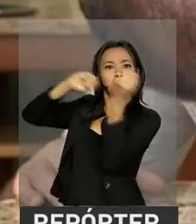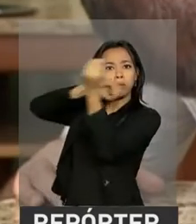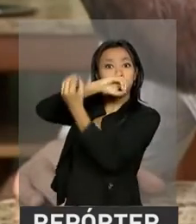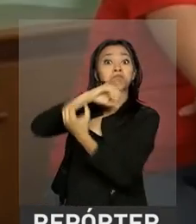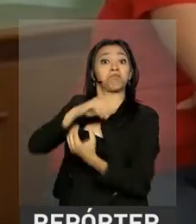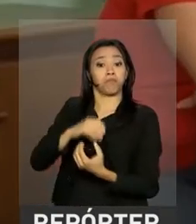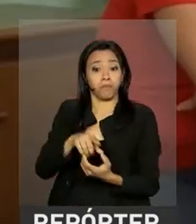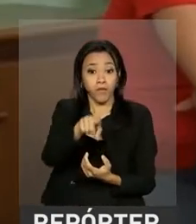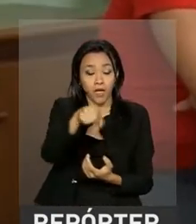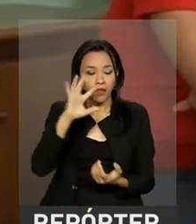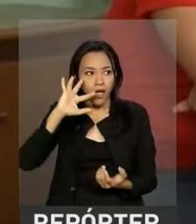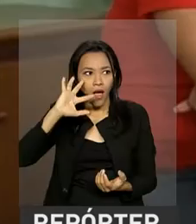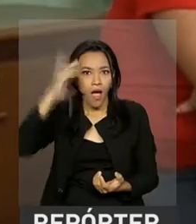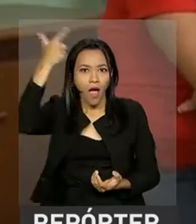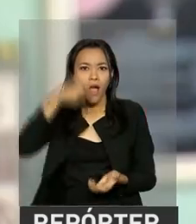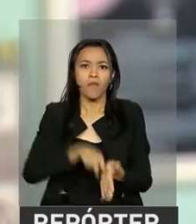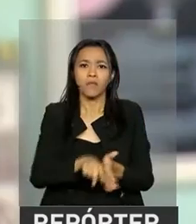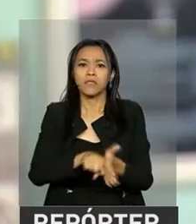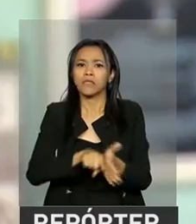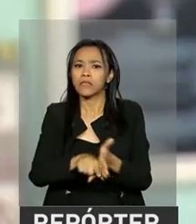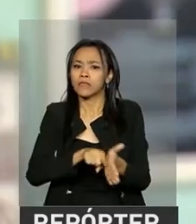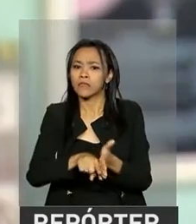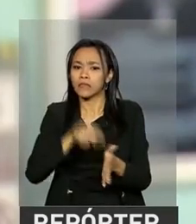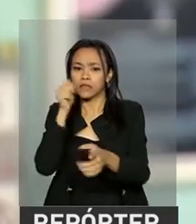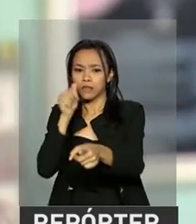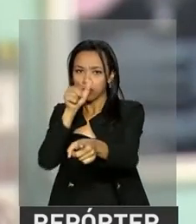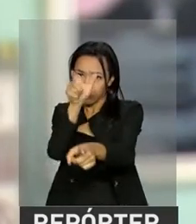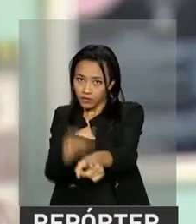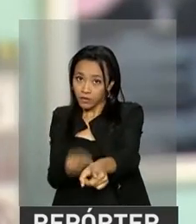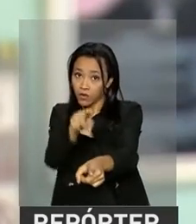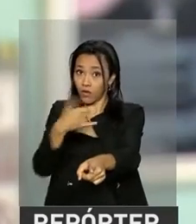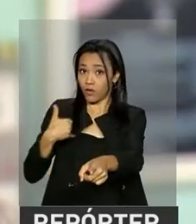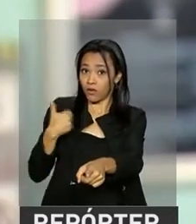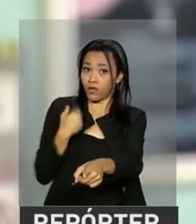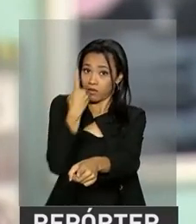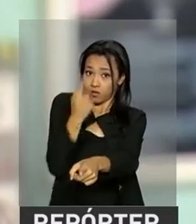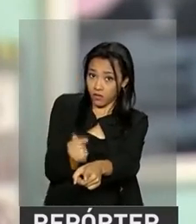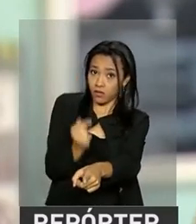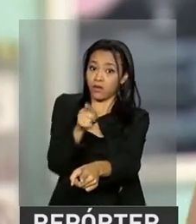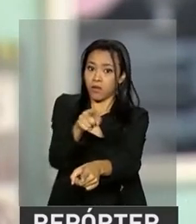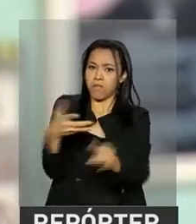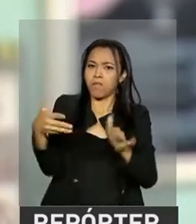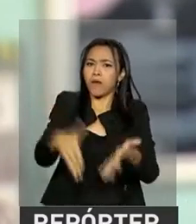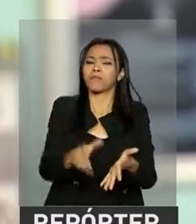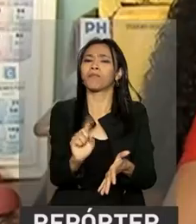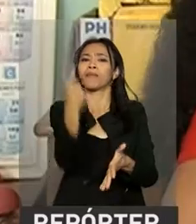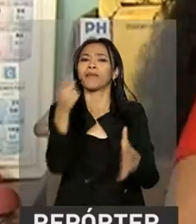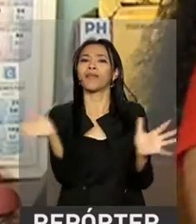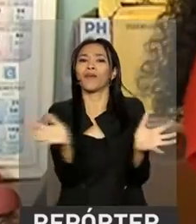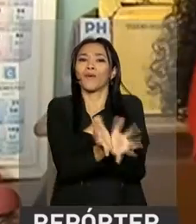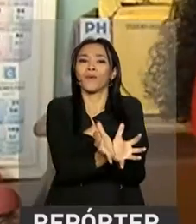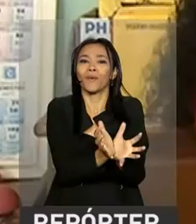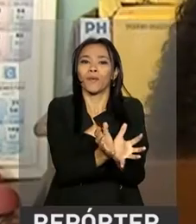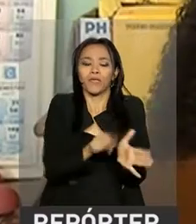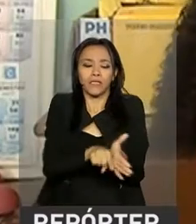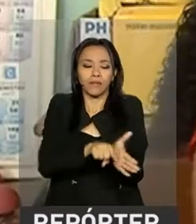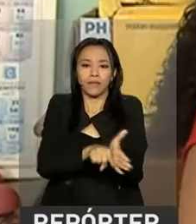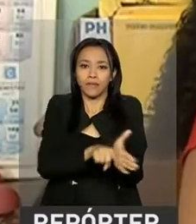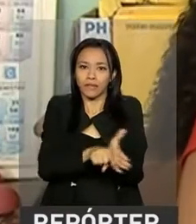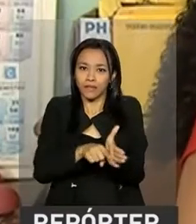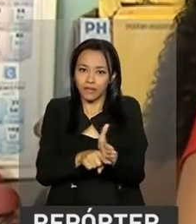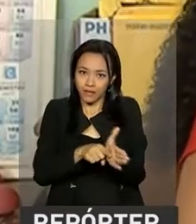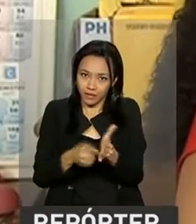encaminhado, entraram em cena os alunos. Rafaela Daniel, hoje com 17 anos, fez parte da primeira turma de desenvolvimento do